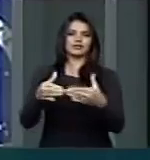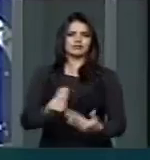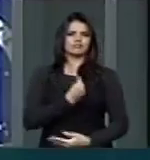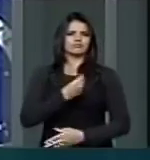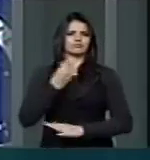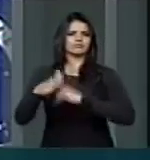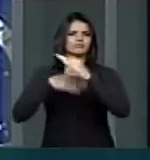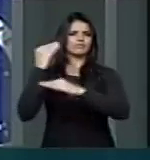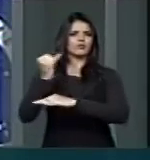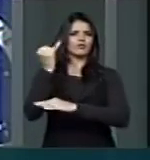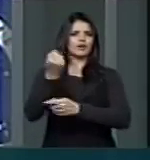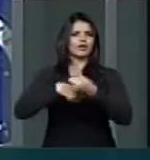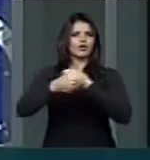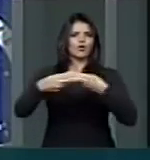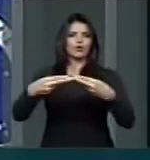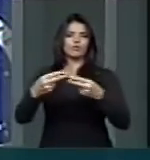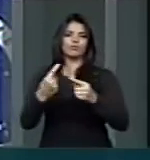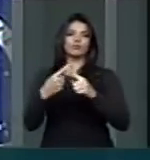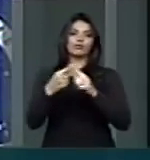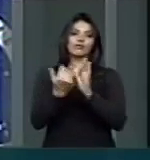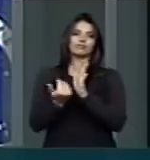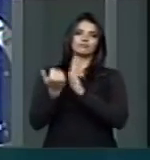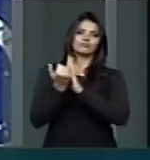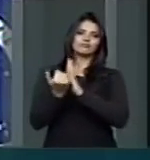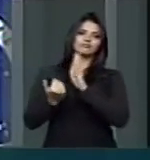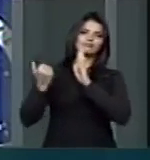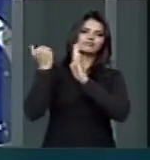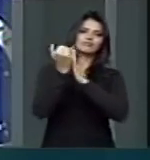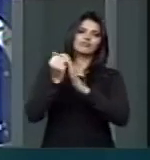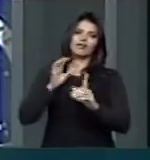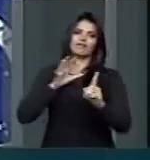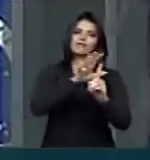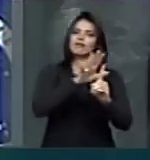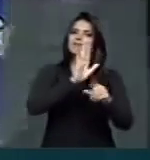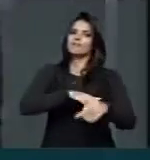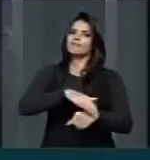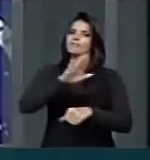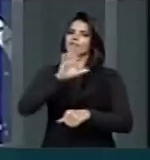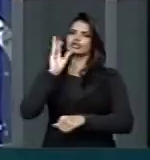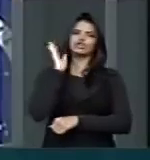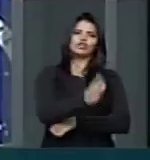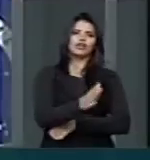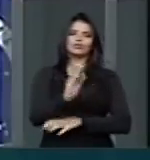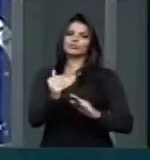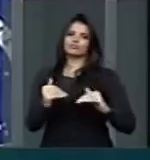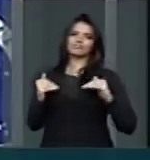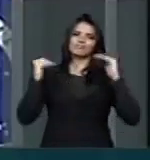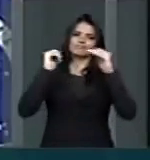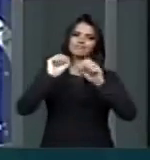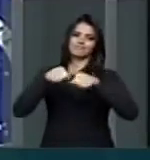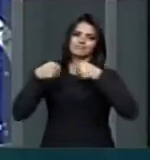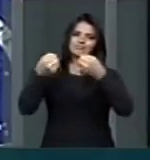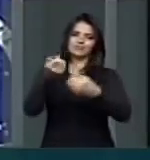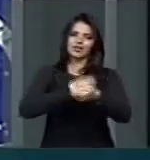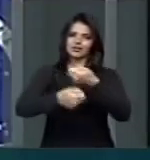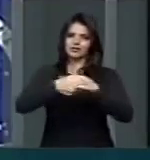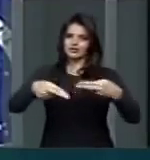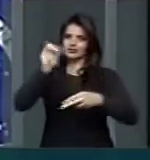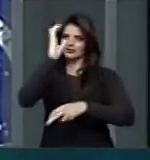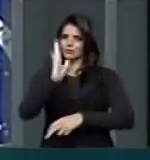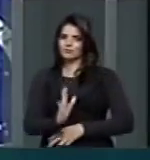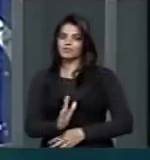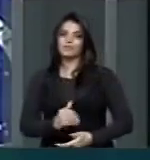para a economia. Sua pulsação reflete forma direta e quase imediata a pulsação da atividade econômica.